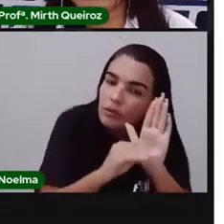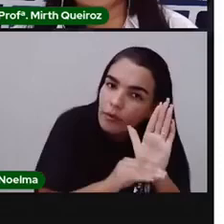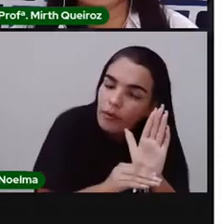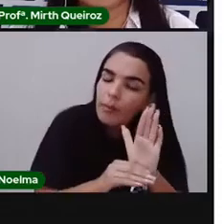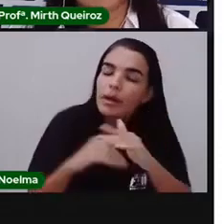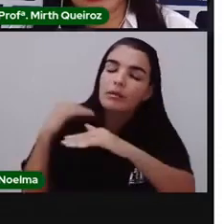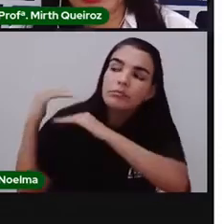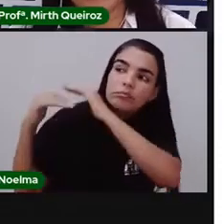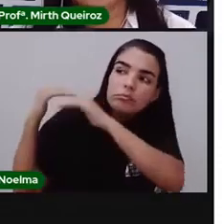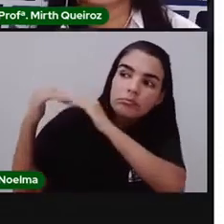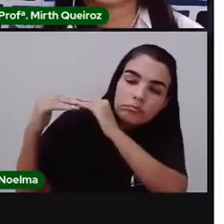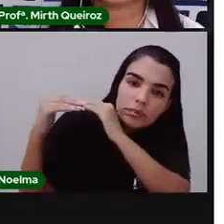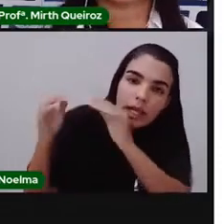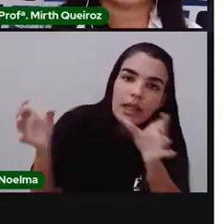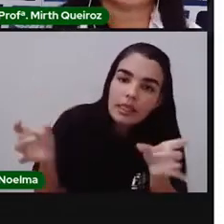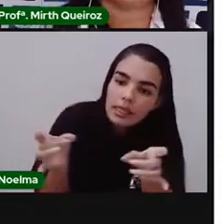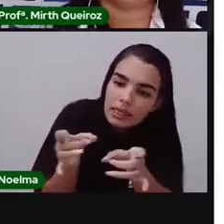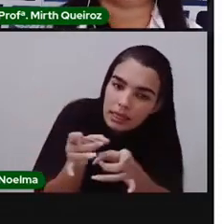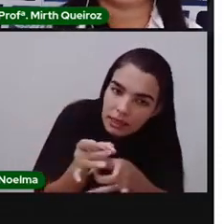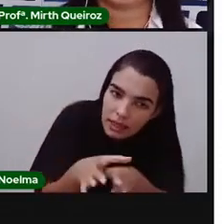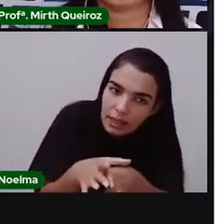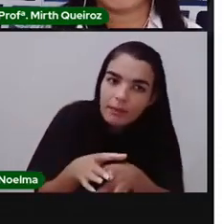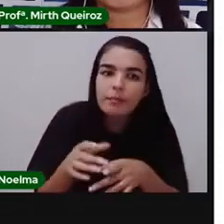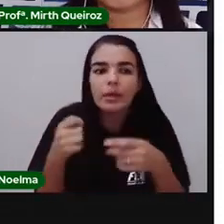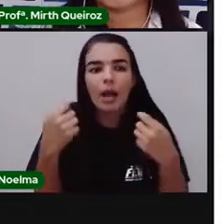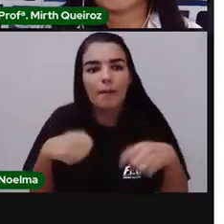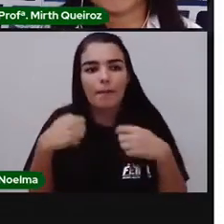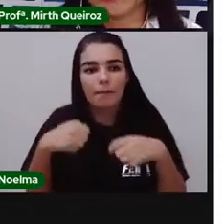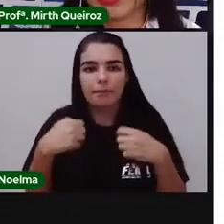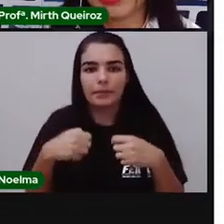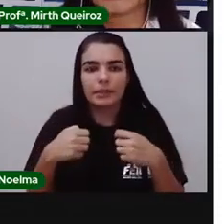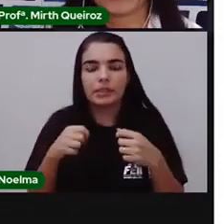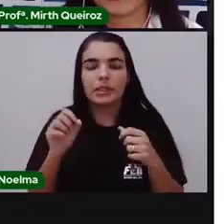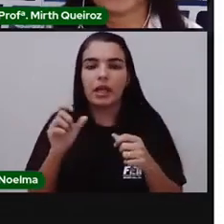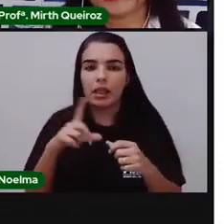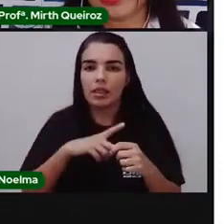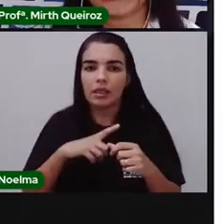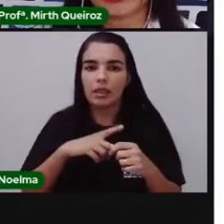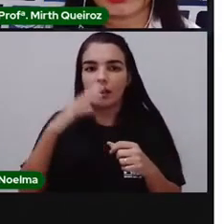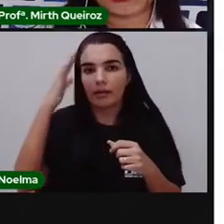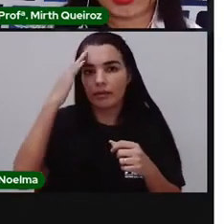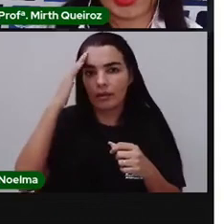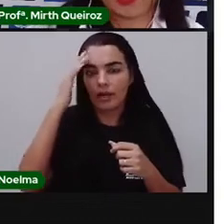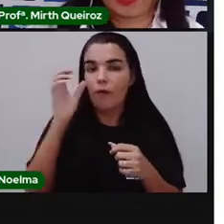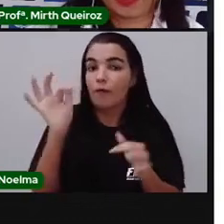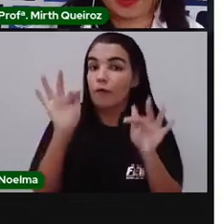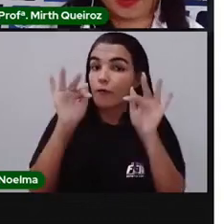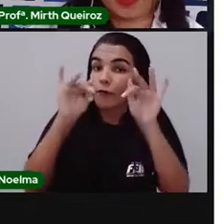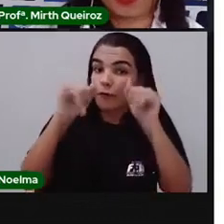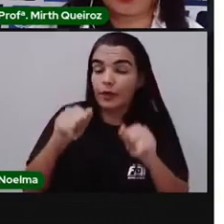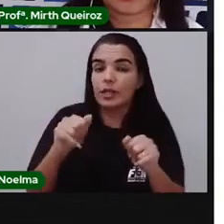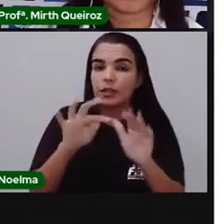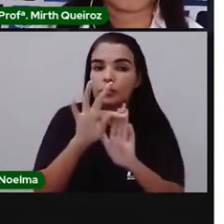a conclusão é outra coisa também, né? Que são as considerações finais ou final do texto, né?